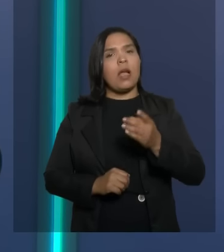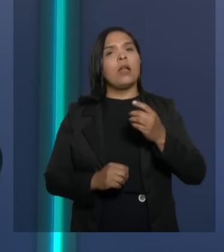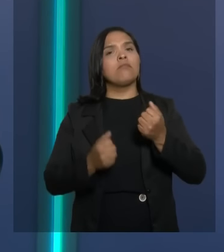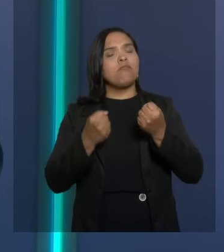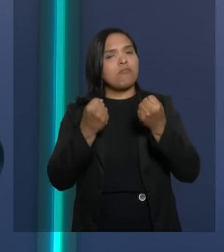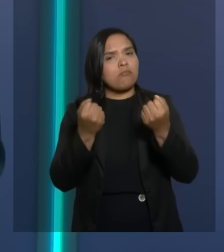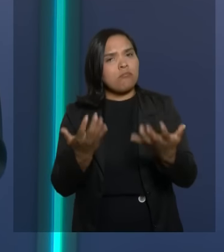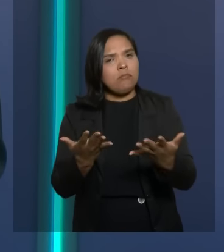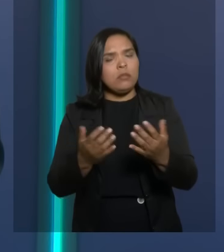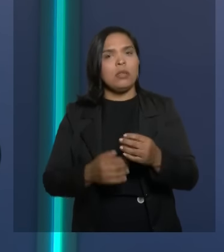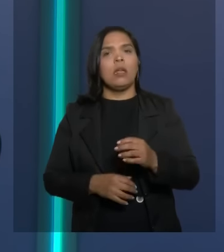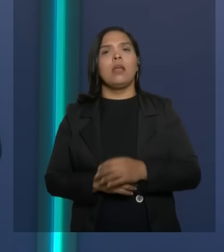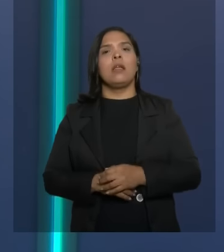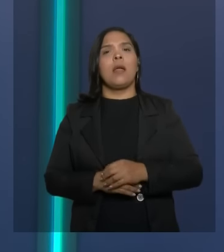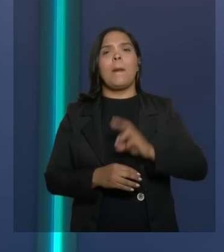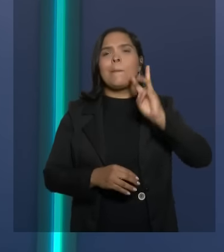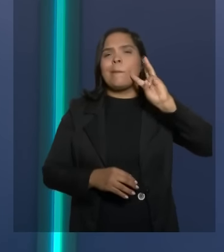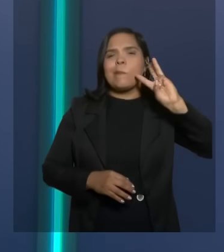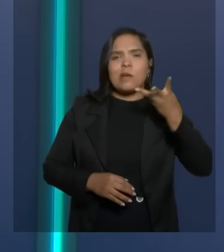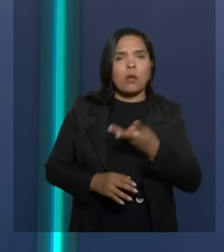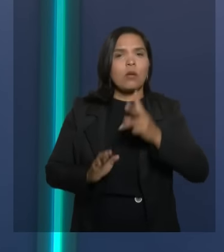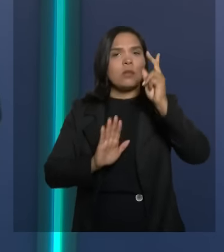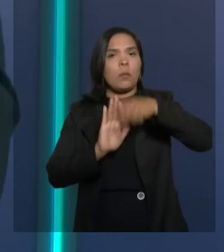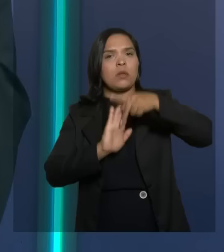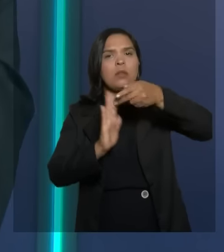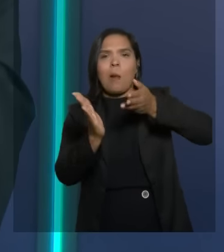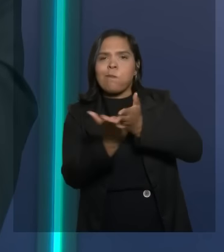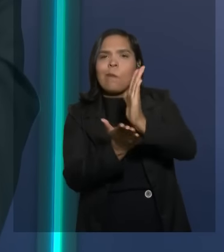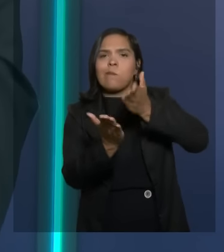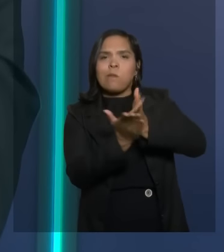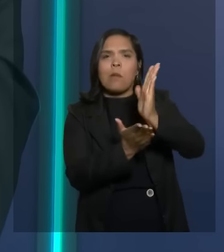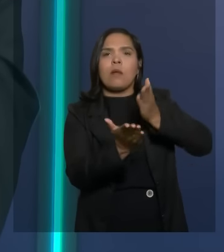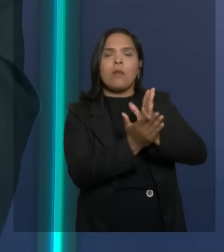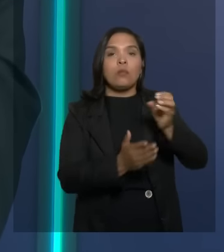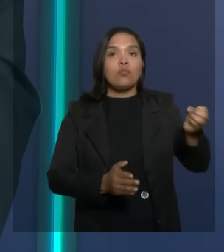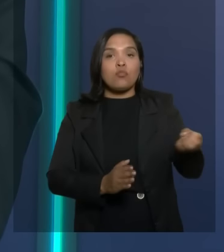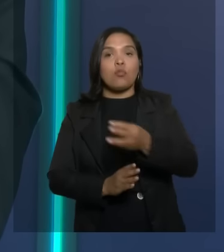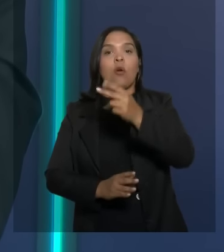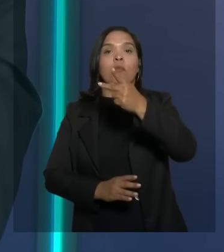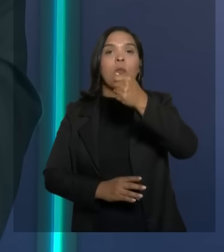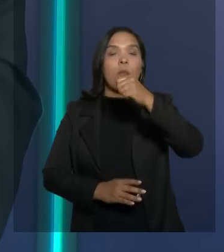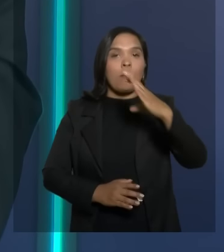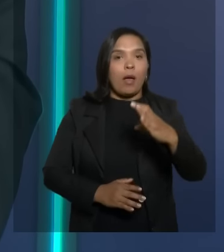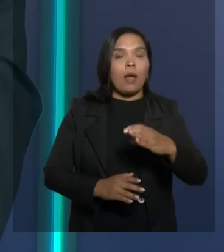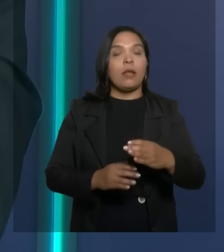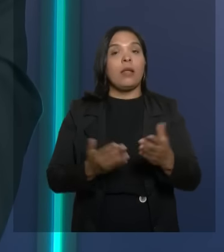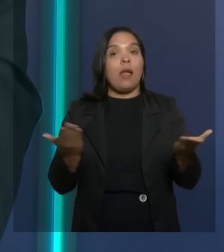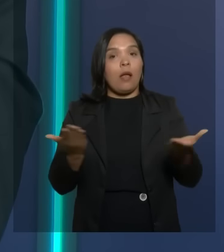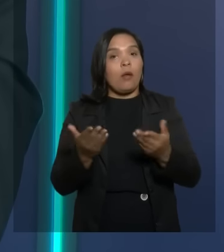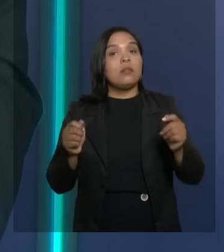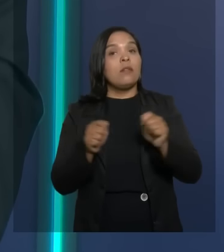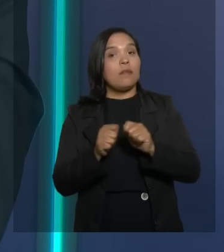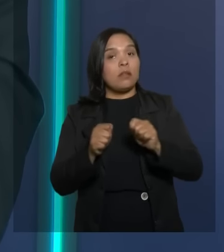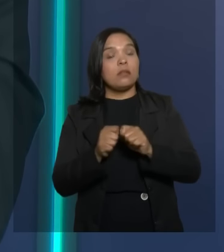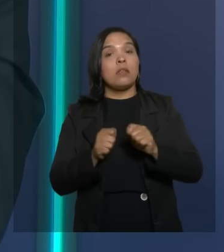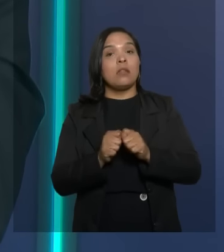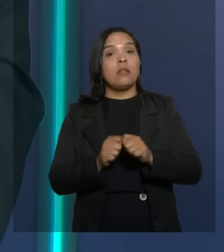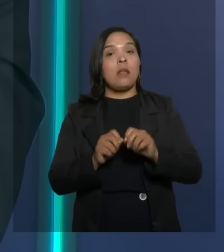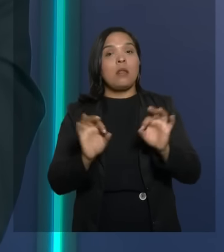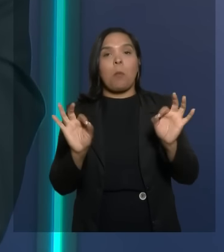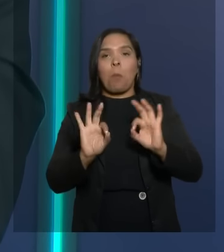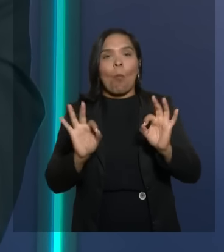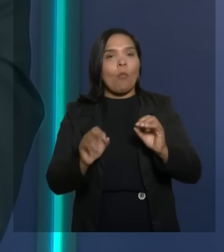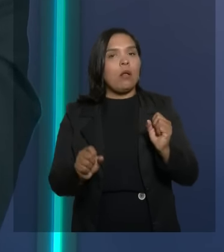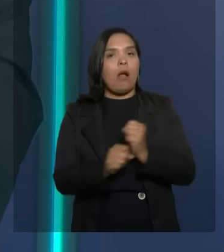milhões em projetos aprovados no novo PAC, já estamos fazendo e não temos nenhuma obra